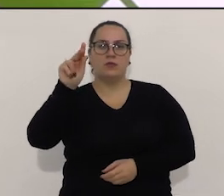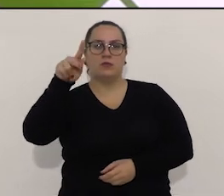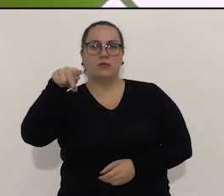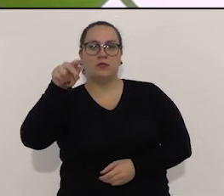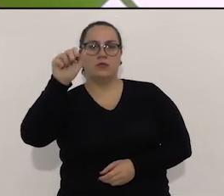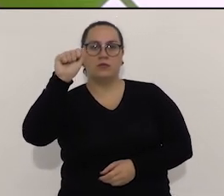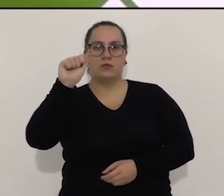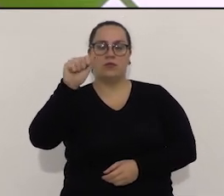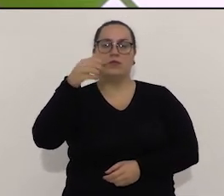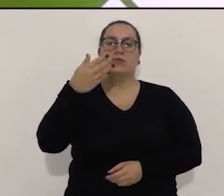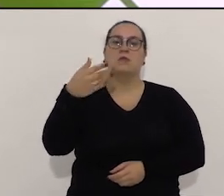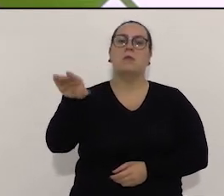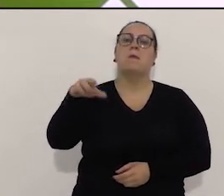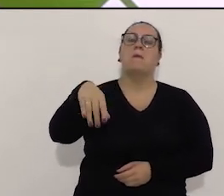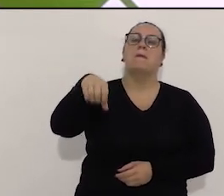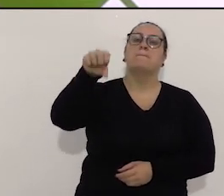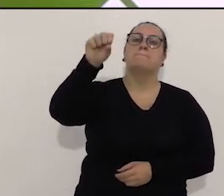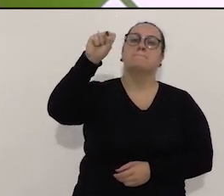tinha,